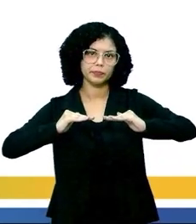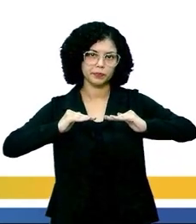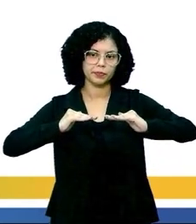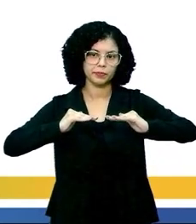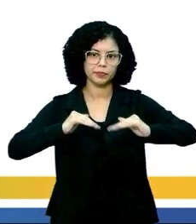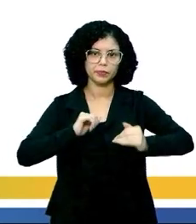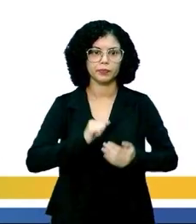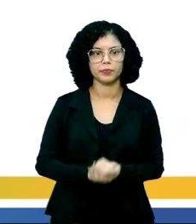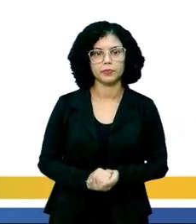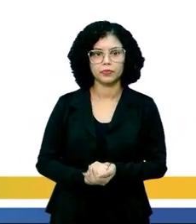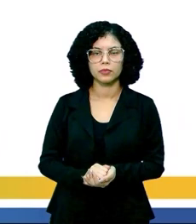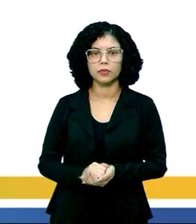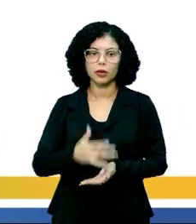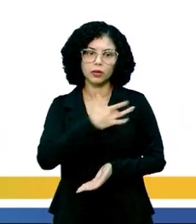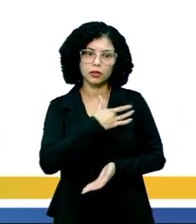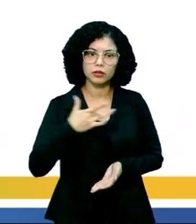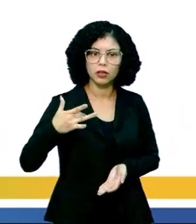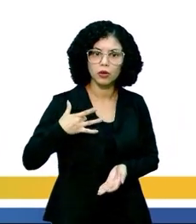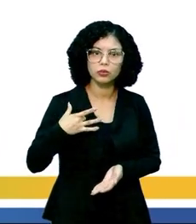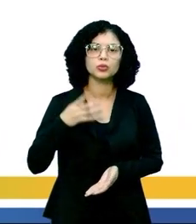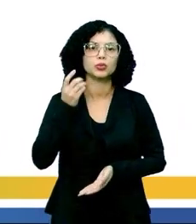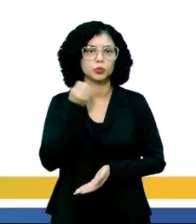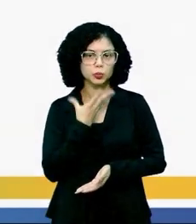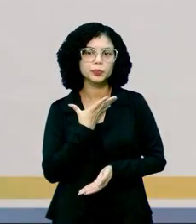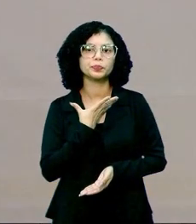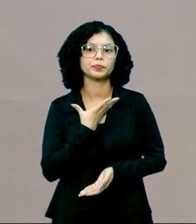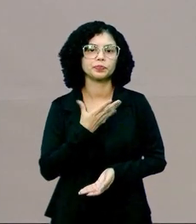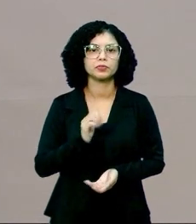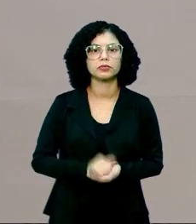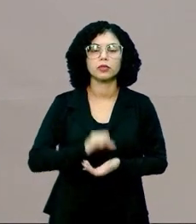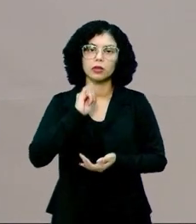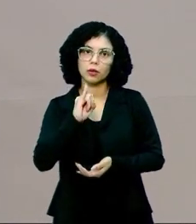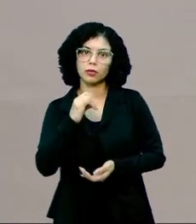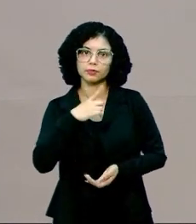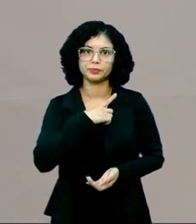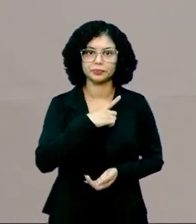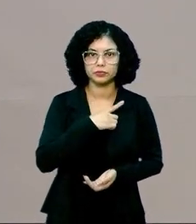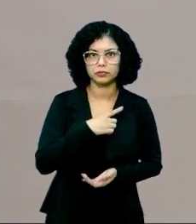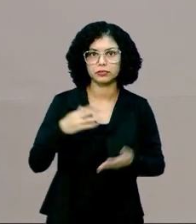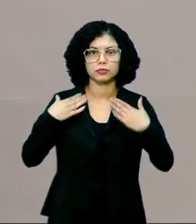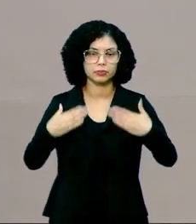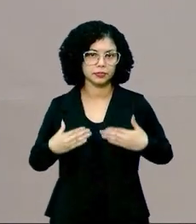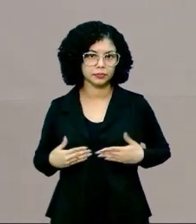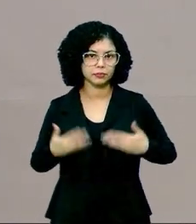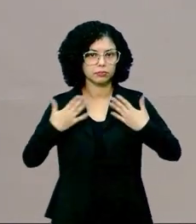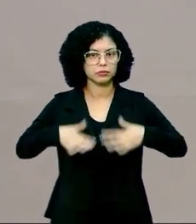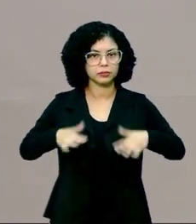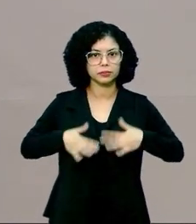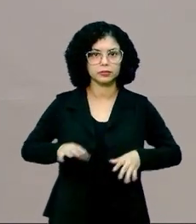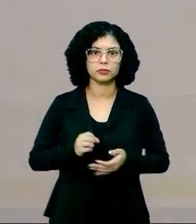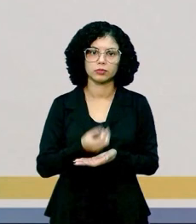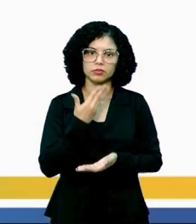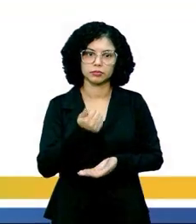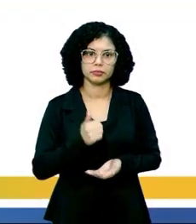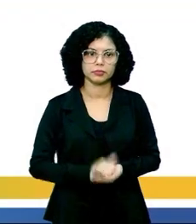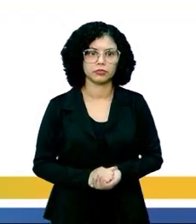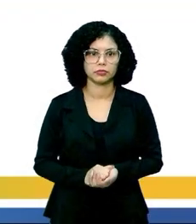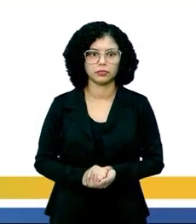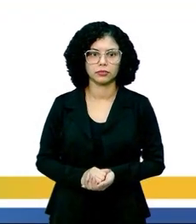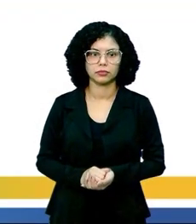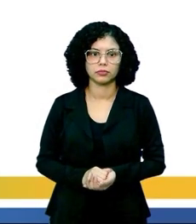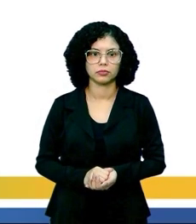Equilíbrio e homeostase. Quer dizer, saúde em dia também. Se o teu corpo está ali, tranquilo, está de boa, tá?